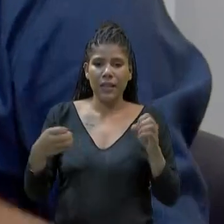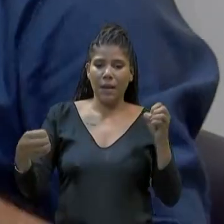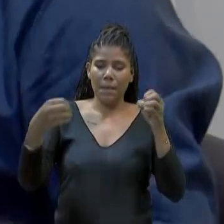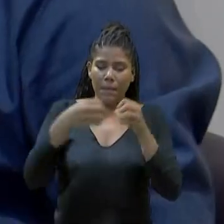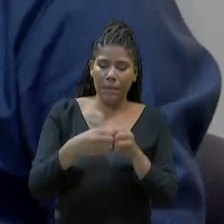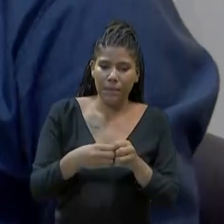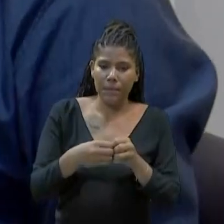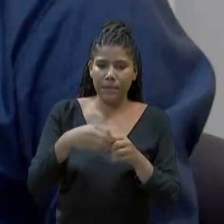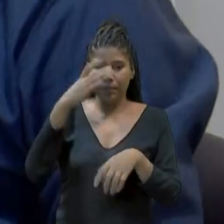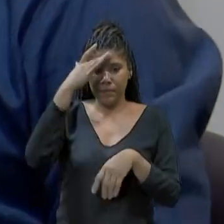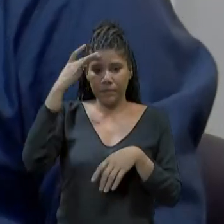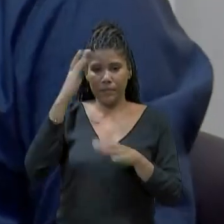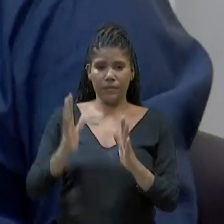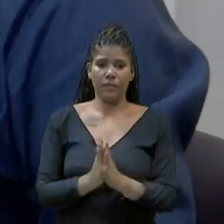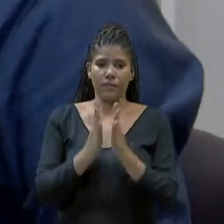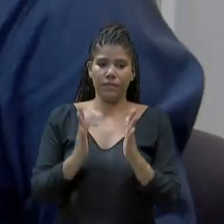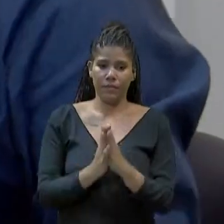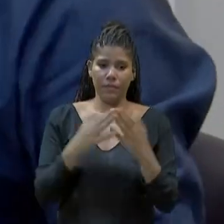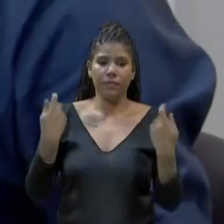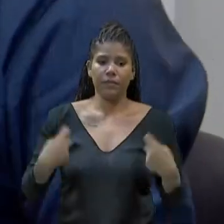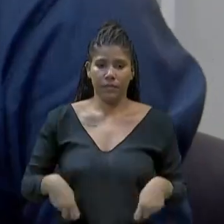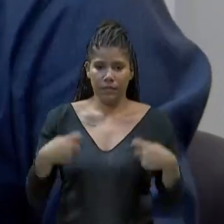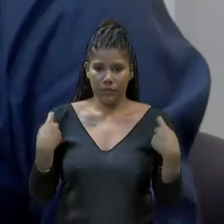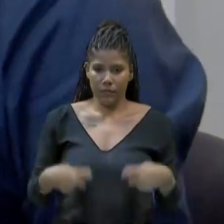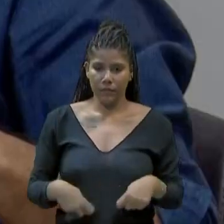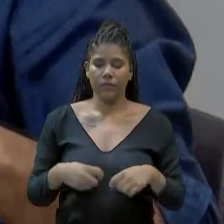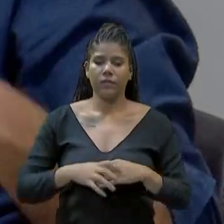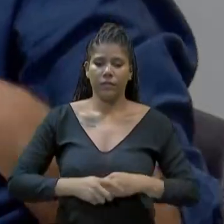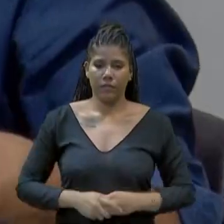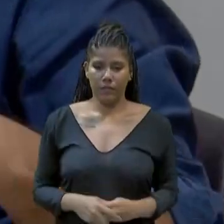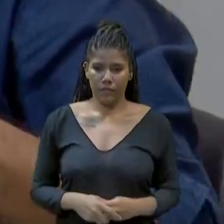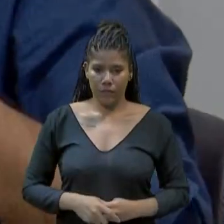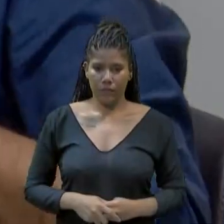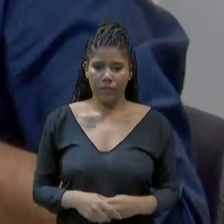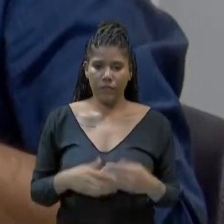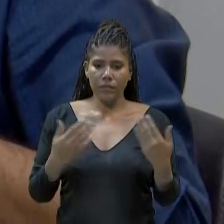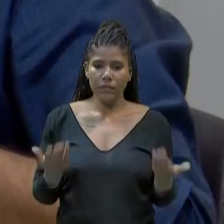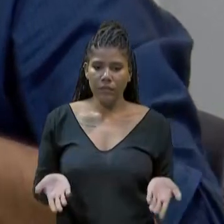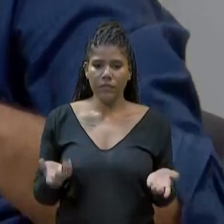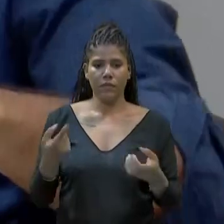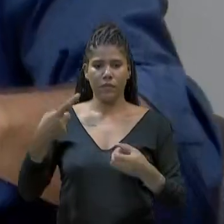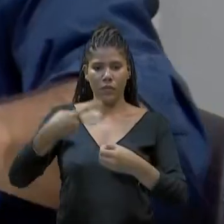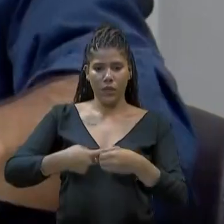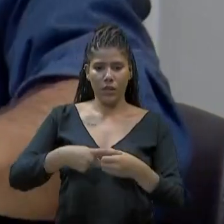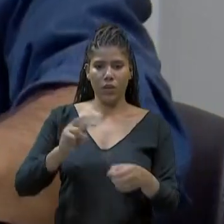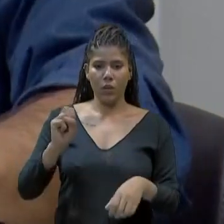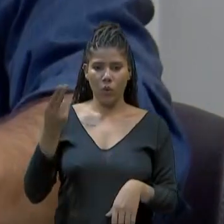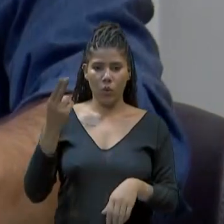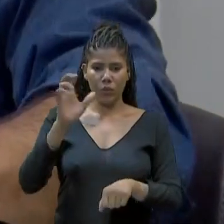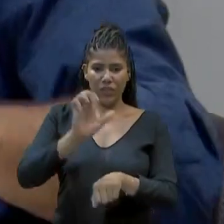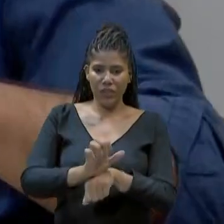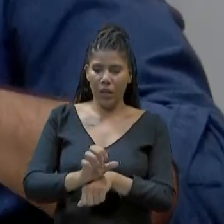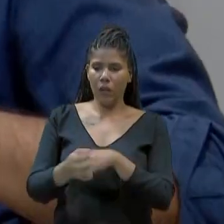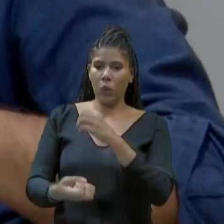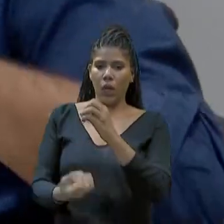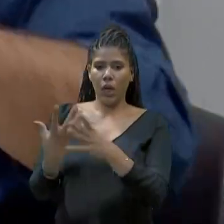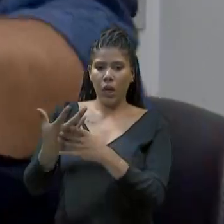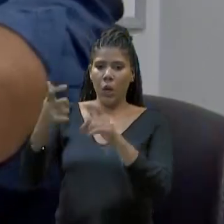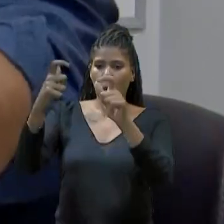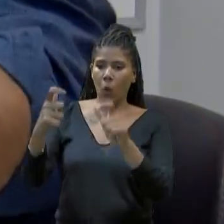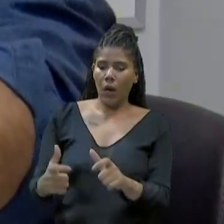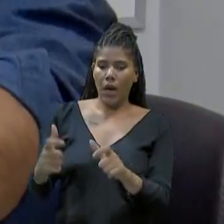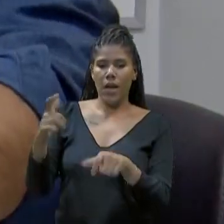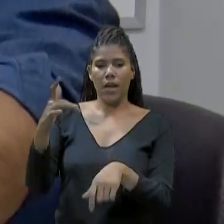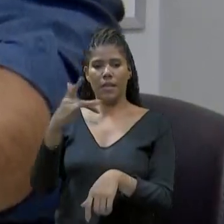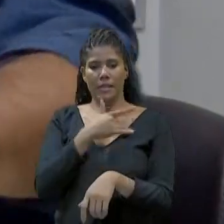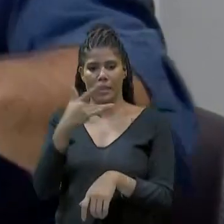e que tem necessidade dessa atenção qualificada e de acesso fácil. Então, quando o município ou o estado descentraliza uma unidade de saúde, quando o município